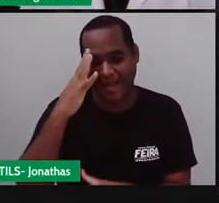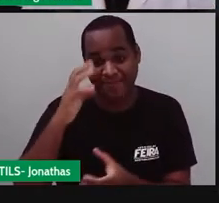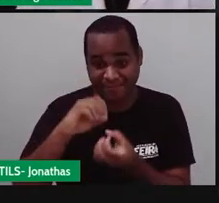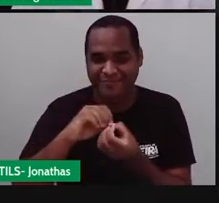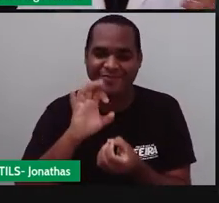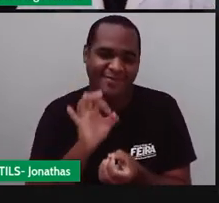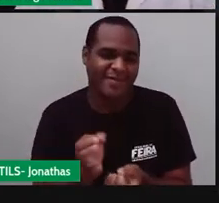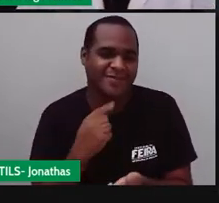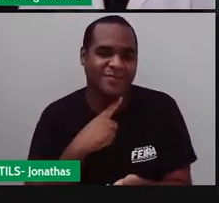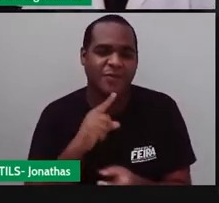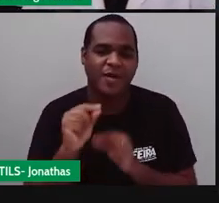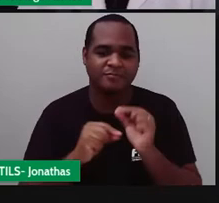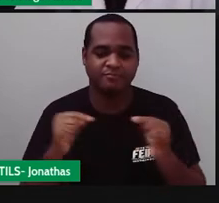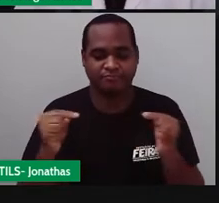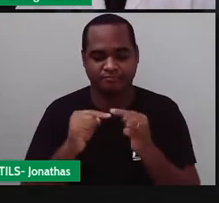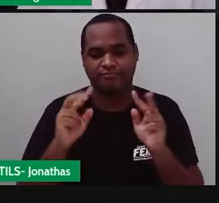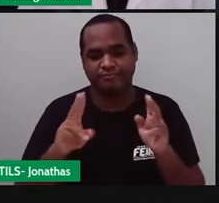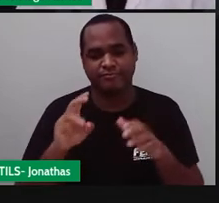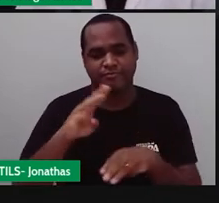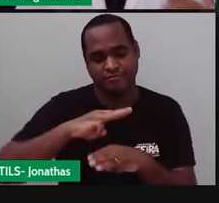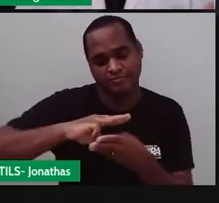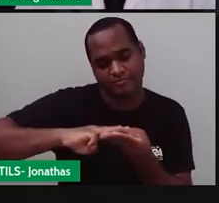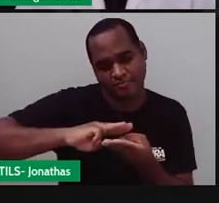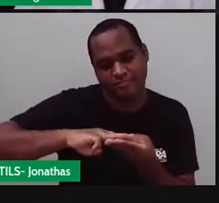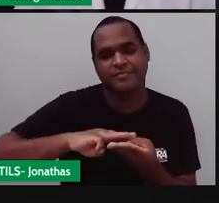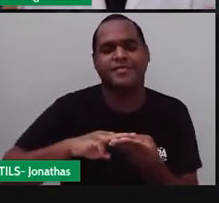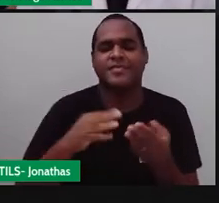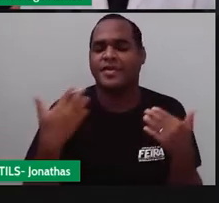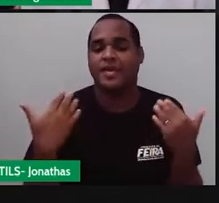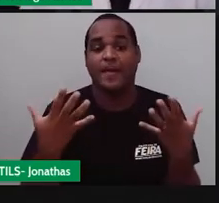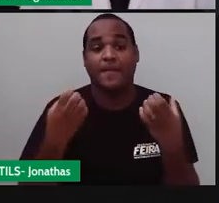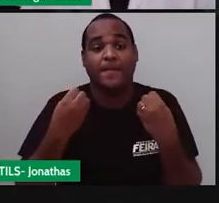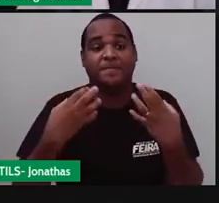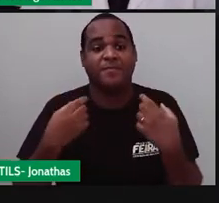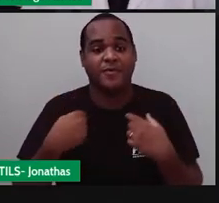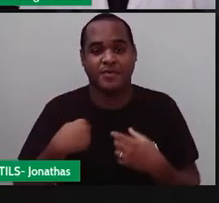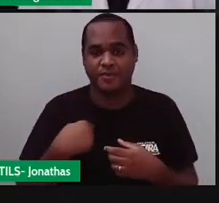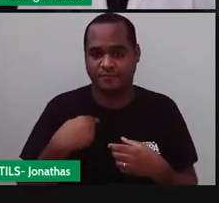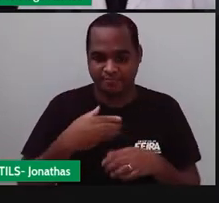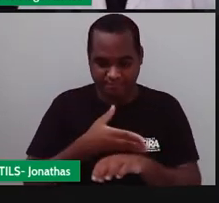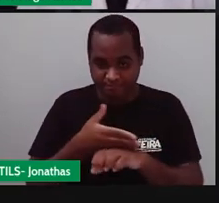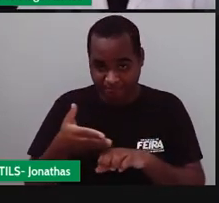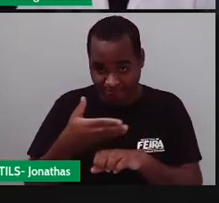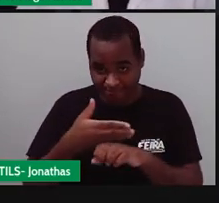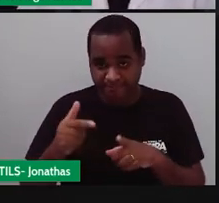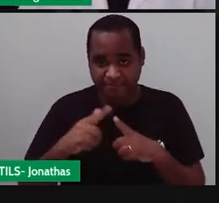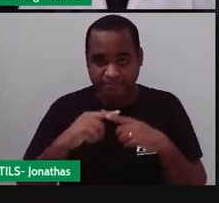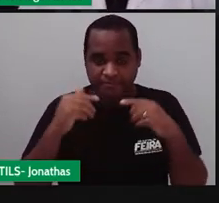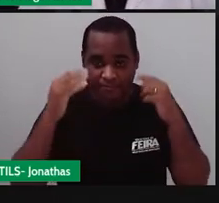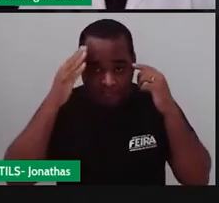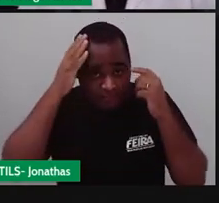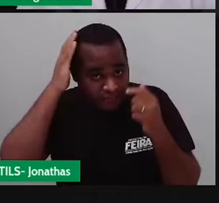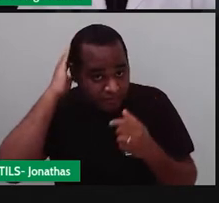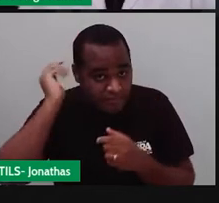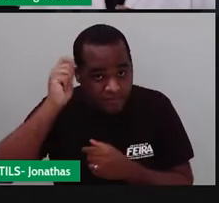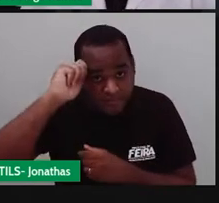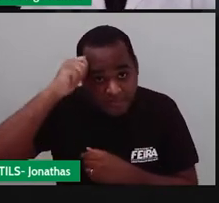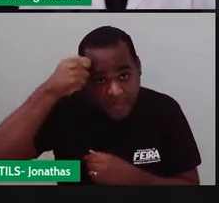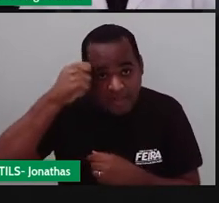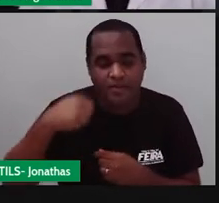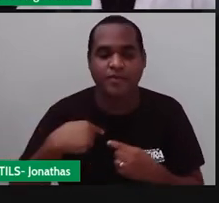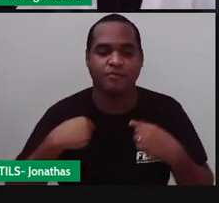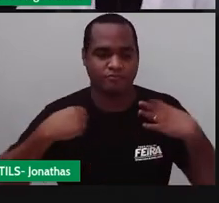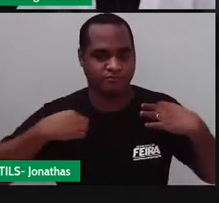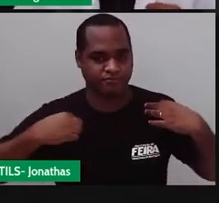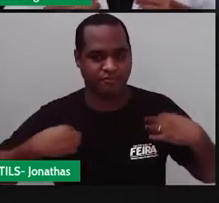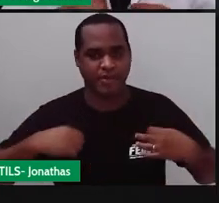que é a matemática, tá bom? Bom, eu tenho pele branca, cabelos pretos, estou vestido uma